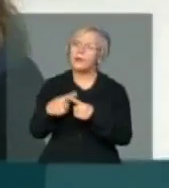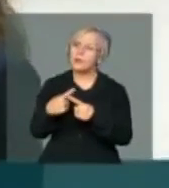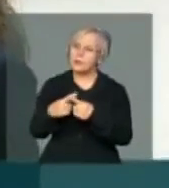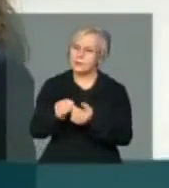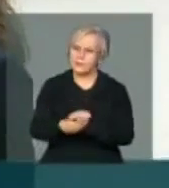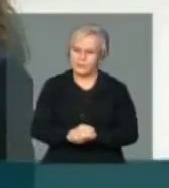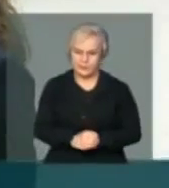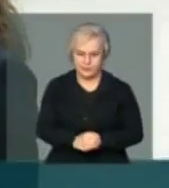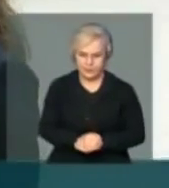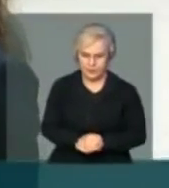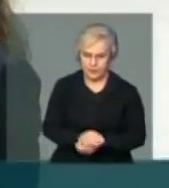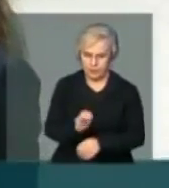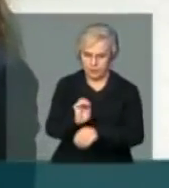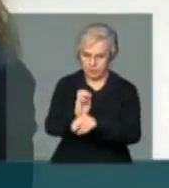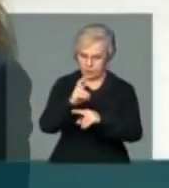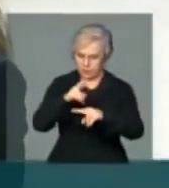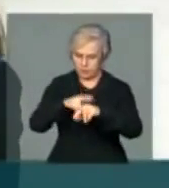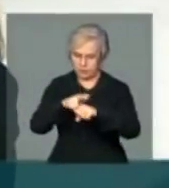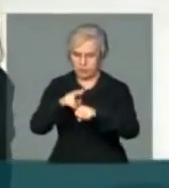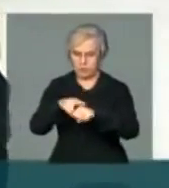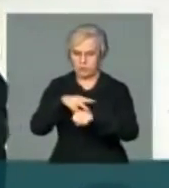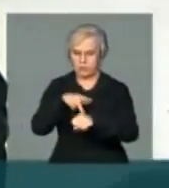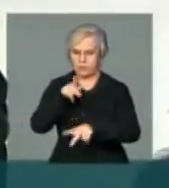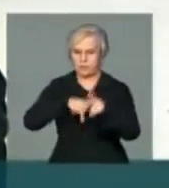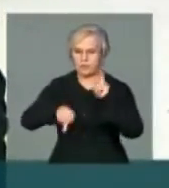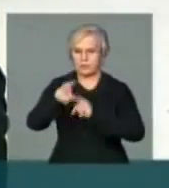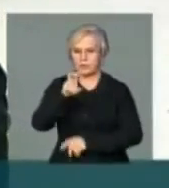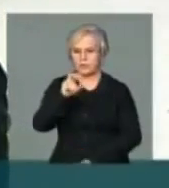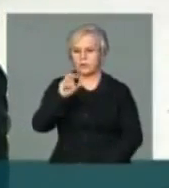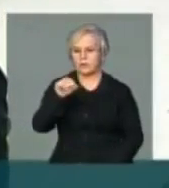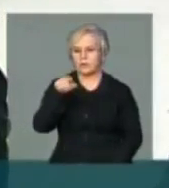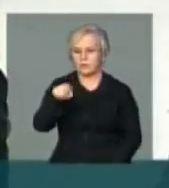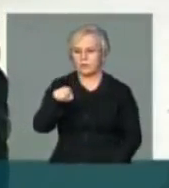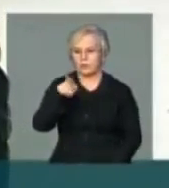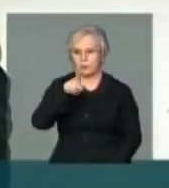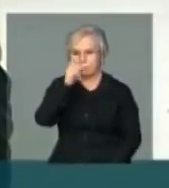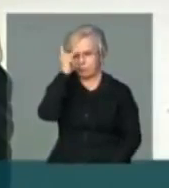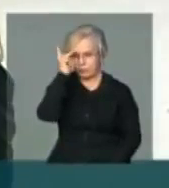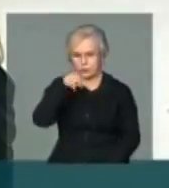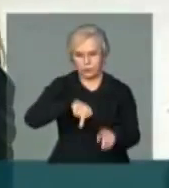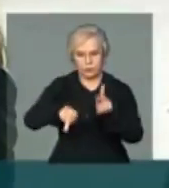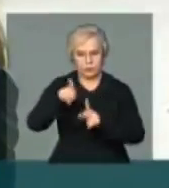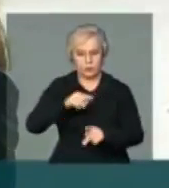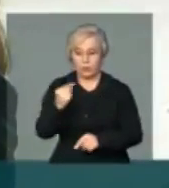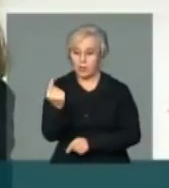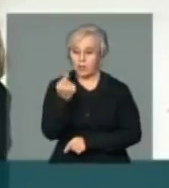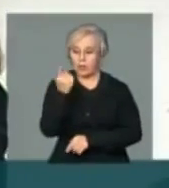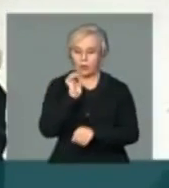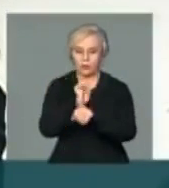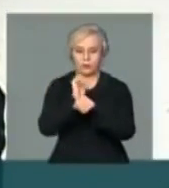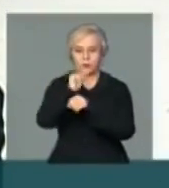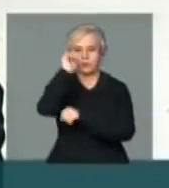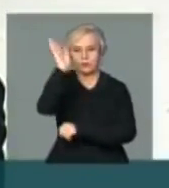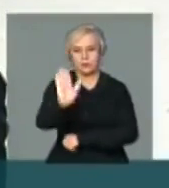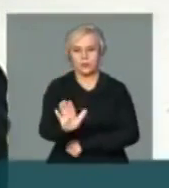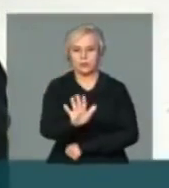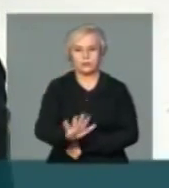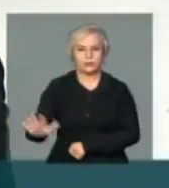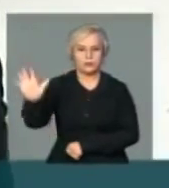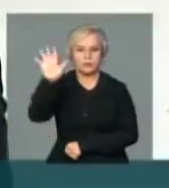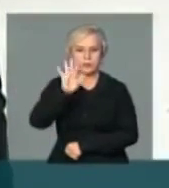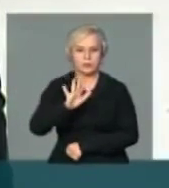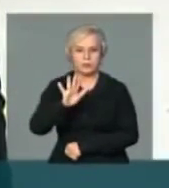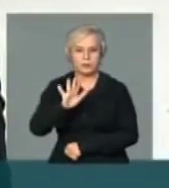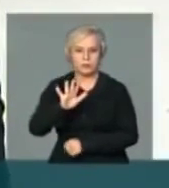Roraima, com uma população de 500 mil habitantes, é o único estado do Brasil que não